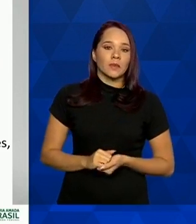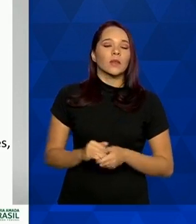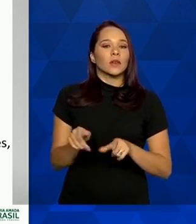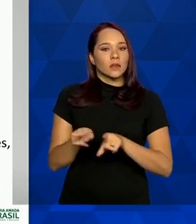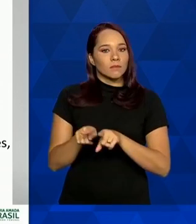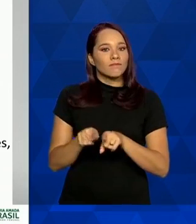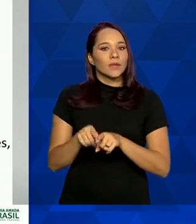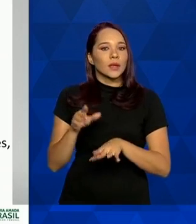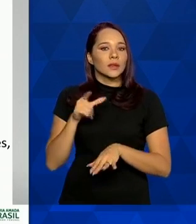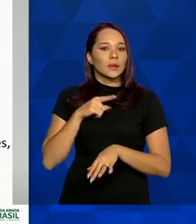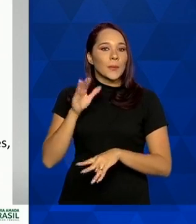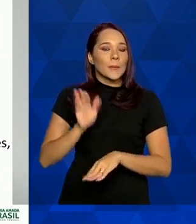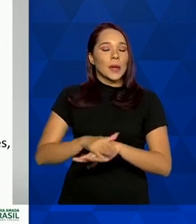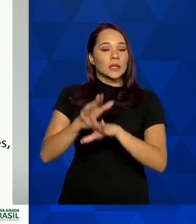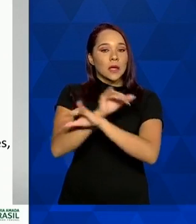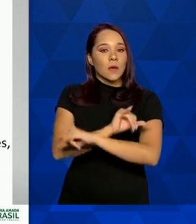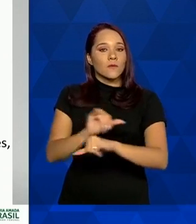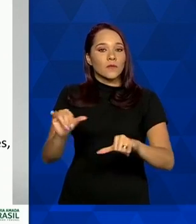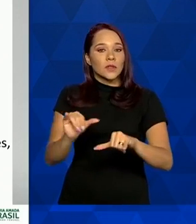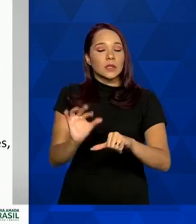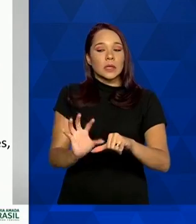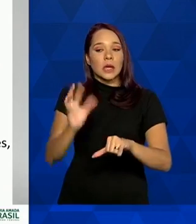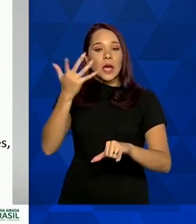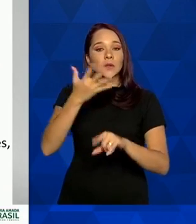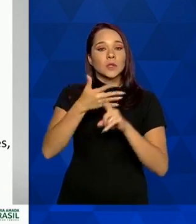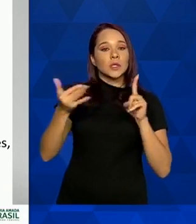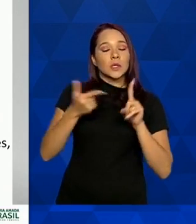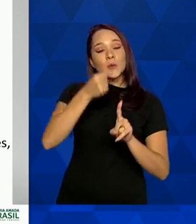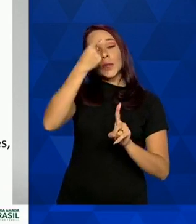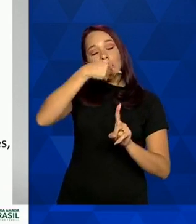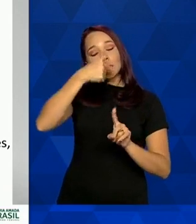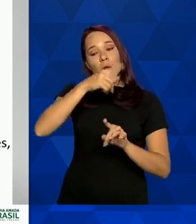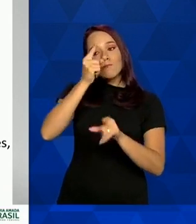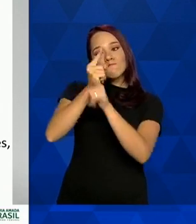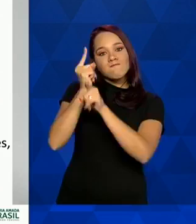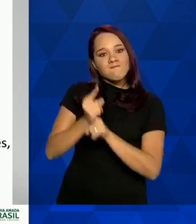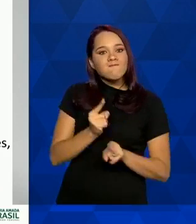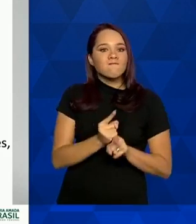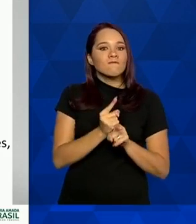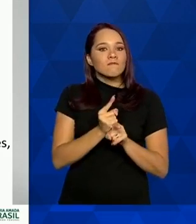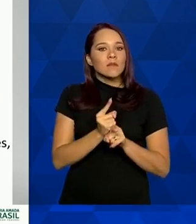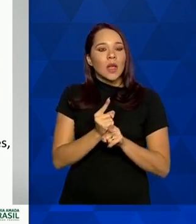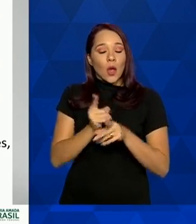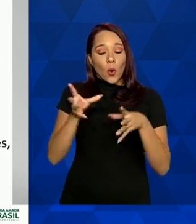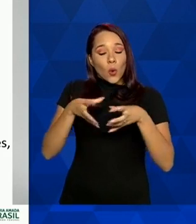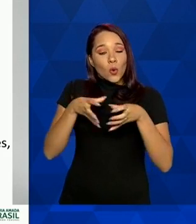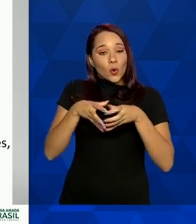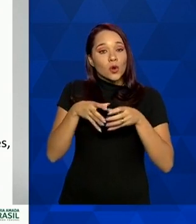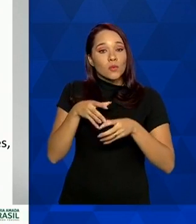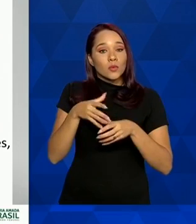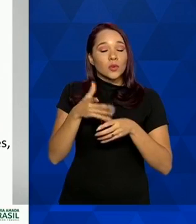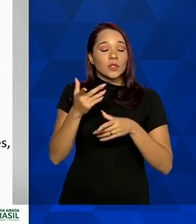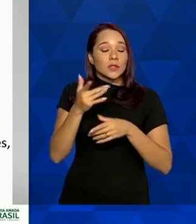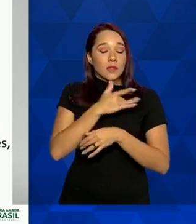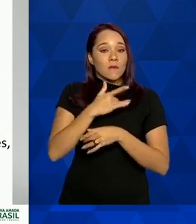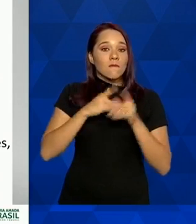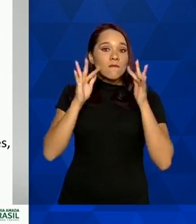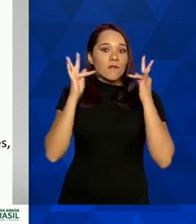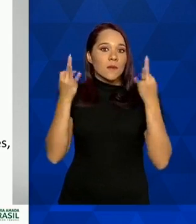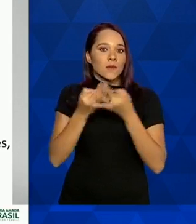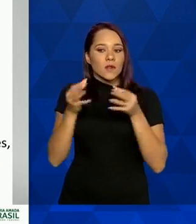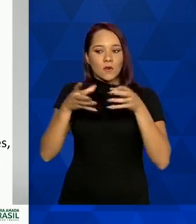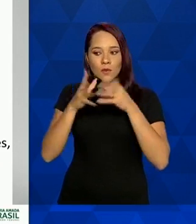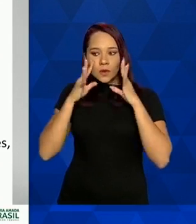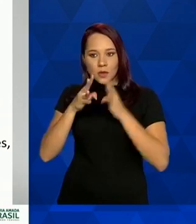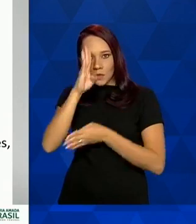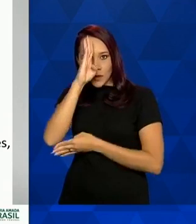Reforça a notificação dos casos de síndrome gripal identificados. Fortalece o trabalho das equipes de saúde da família e equipes de